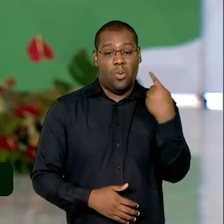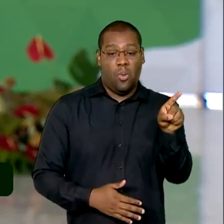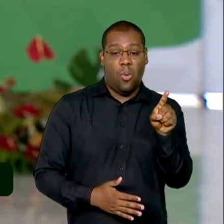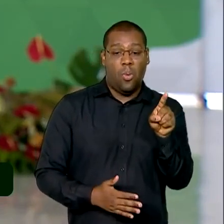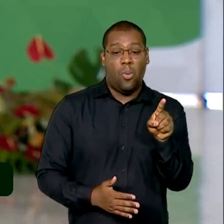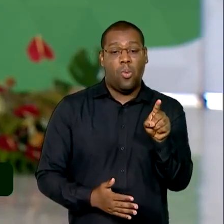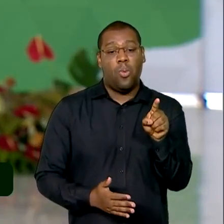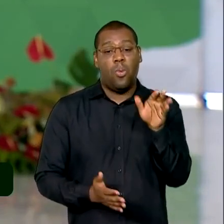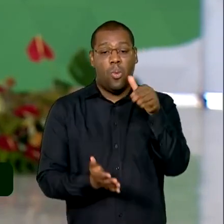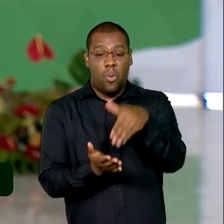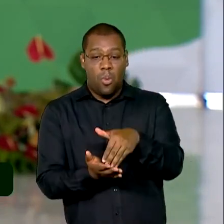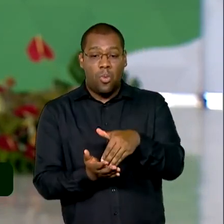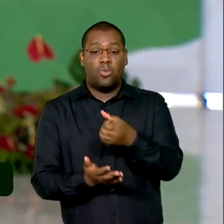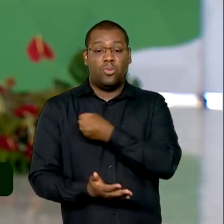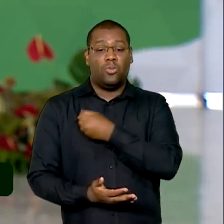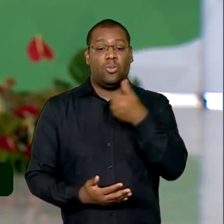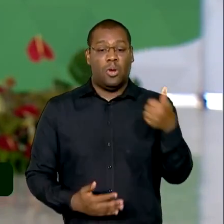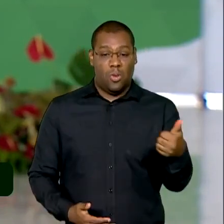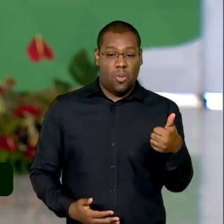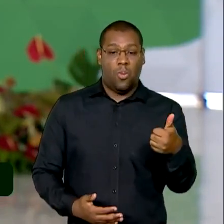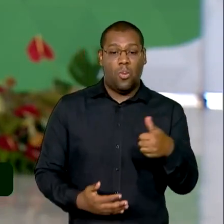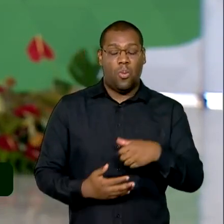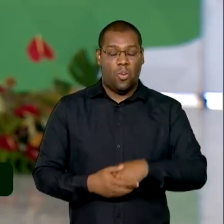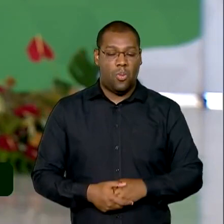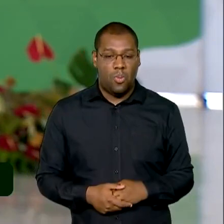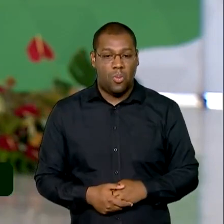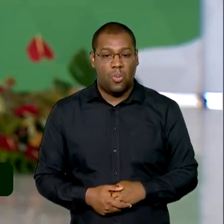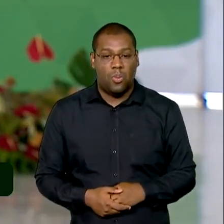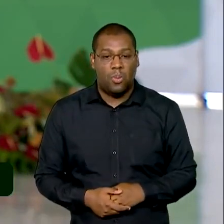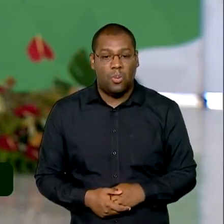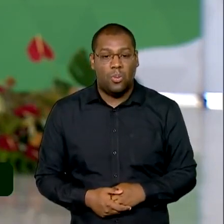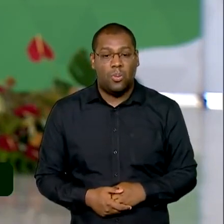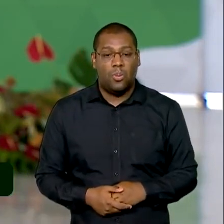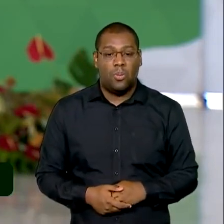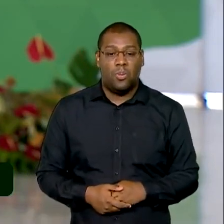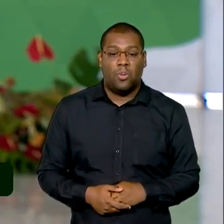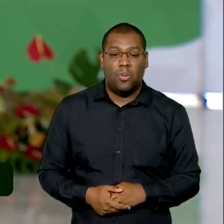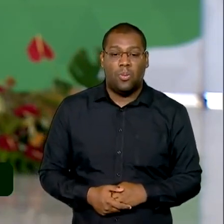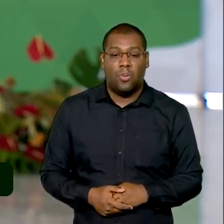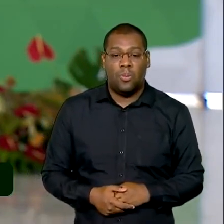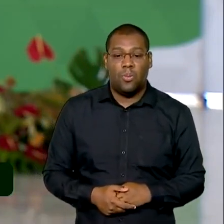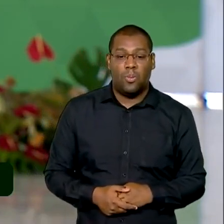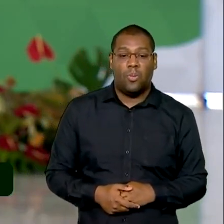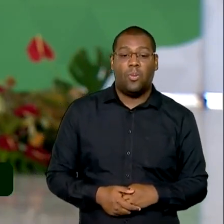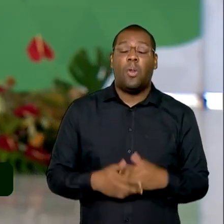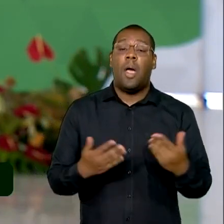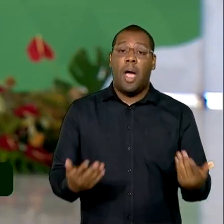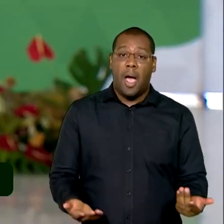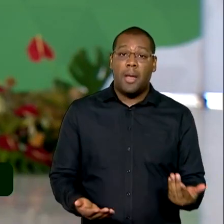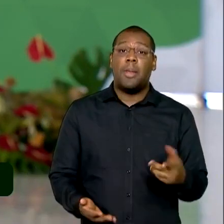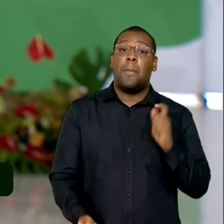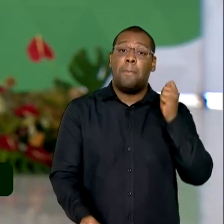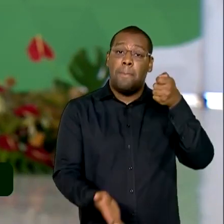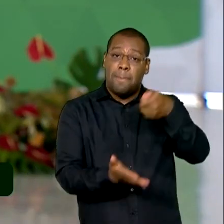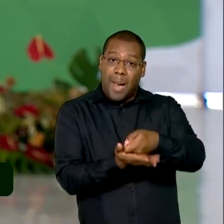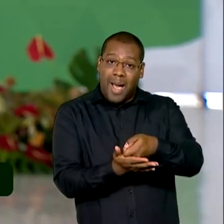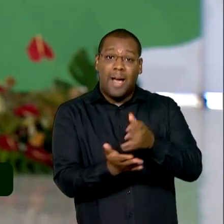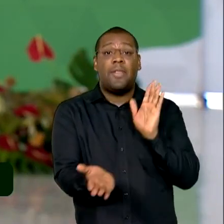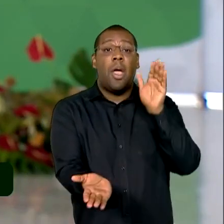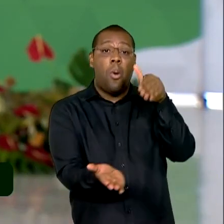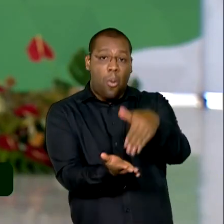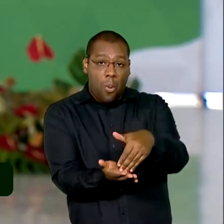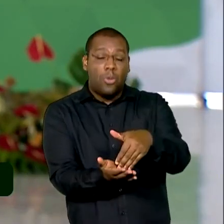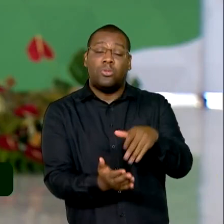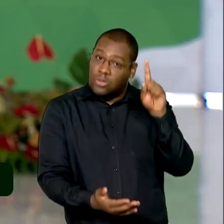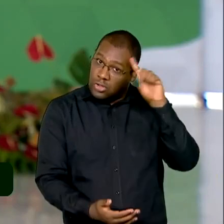com final 5 e 0. A segunda parcela começa a ser paga no dia 3 de junho. A gente lembra que geralmente o abono